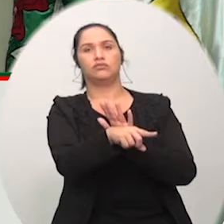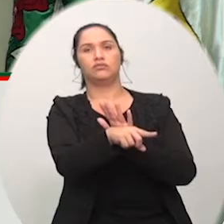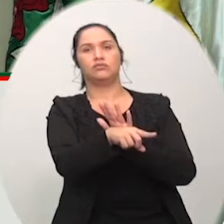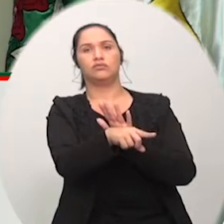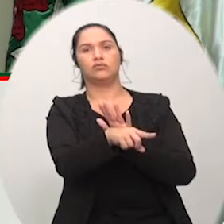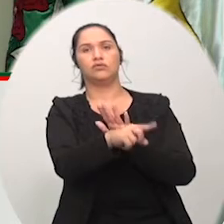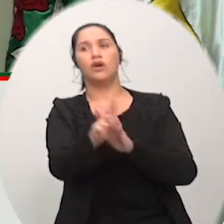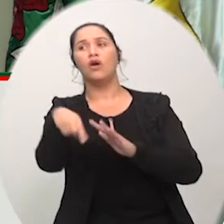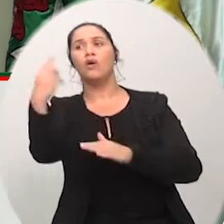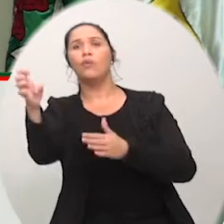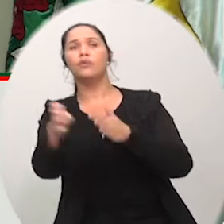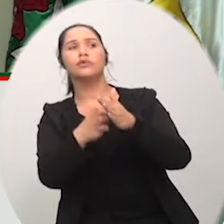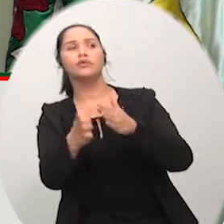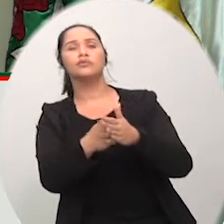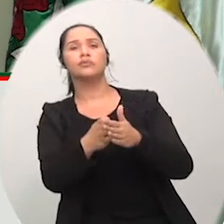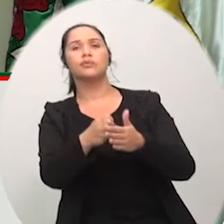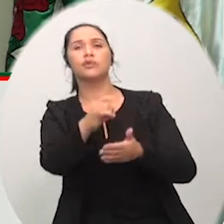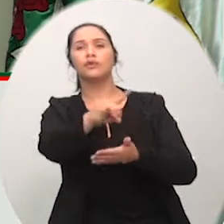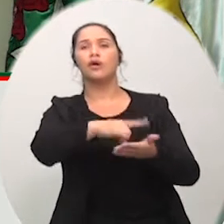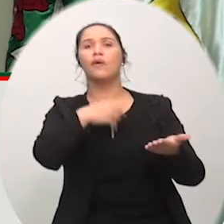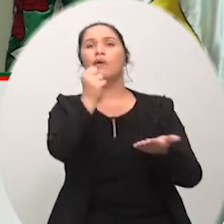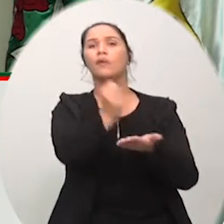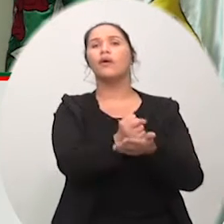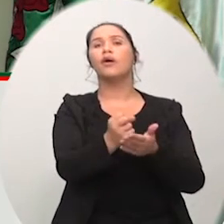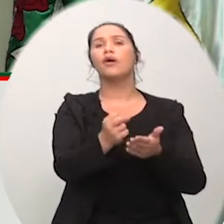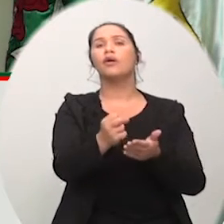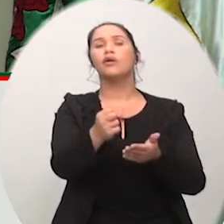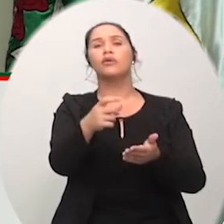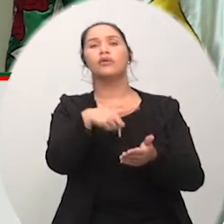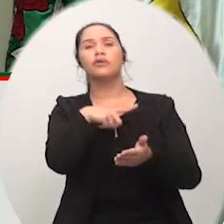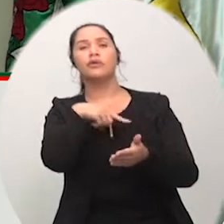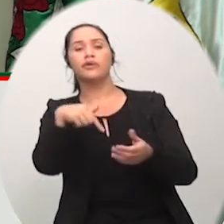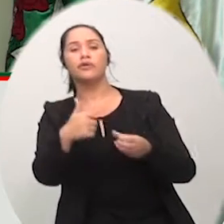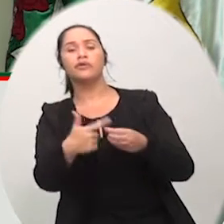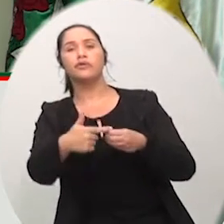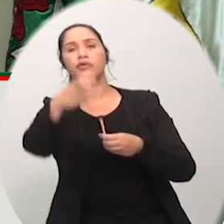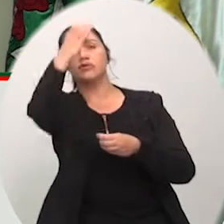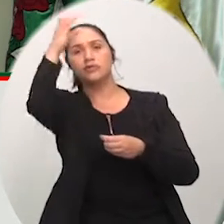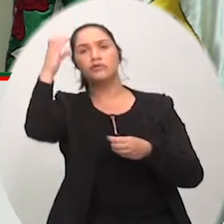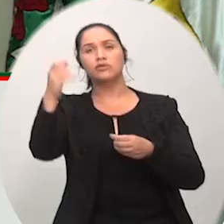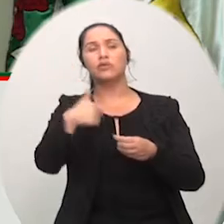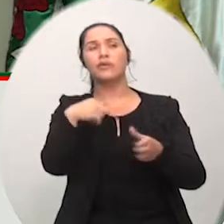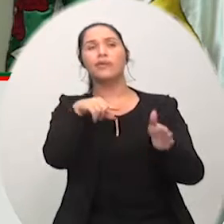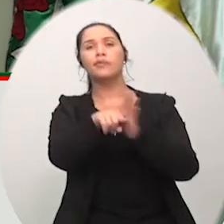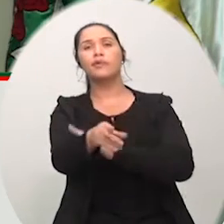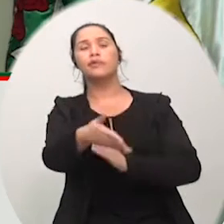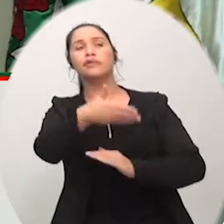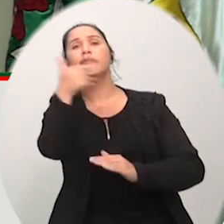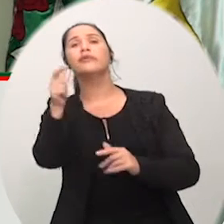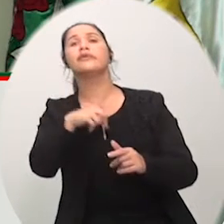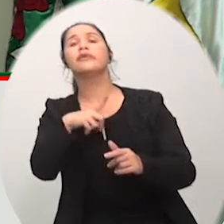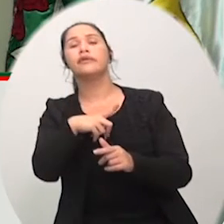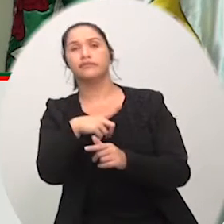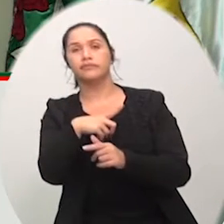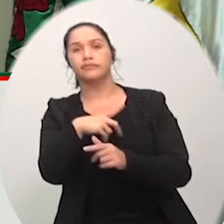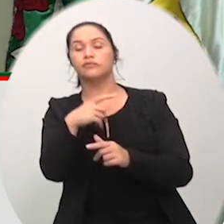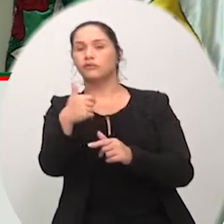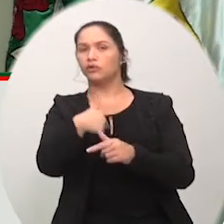conosco, para saber o que já fizeram de melhorias, que até agora a gente não viu nada. Estou falando do caso lá do nosso